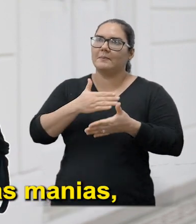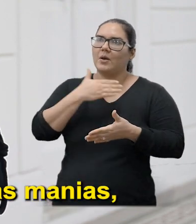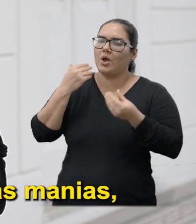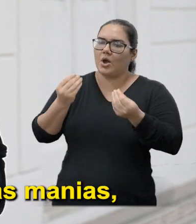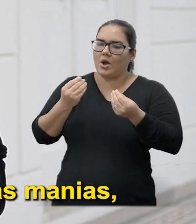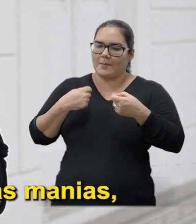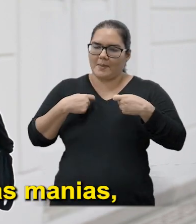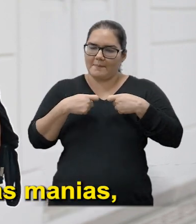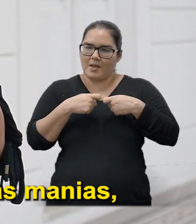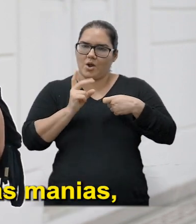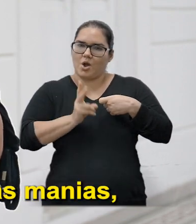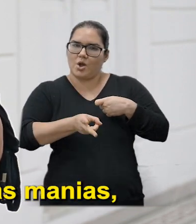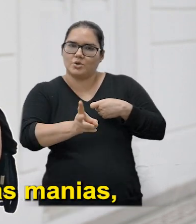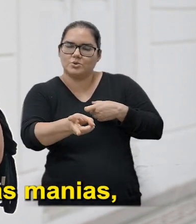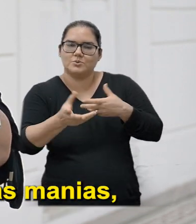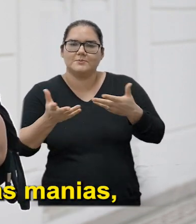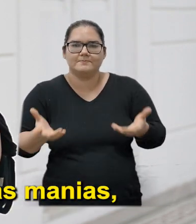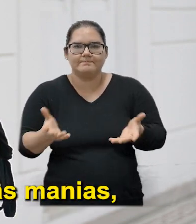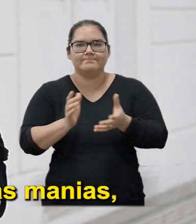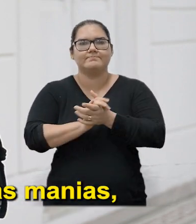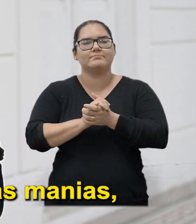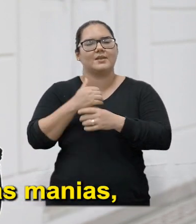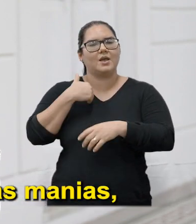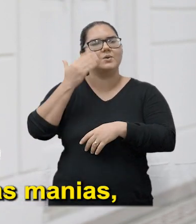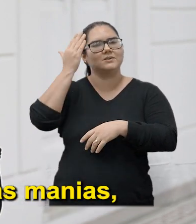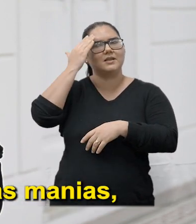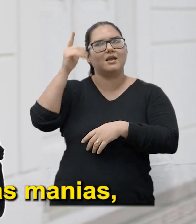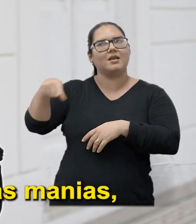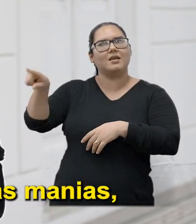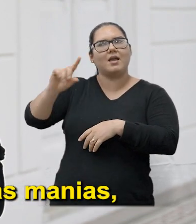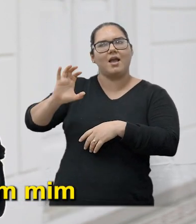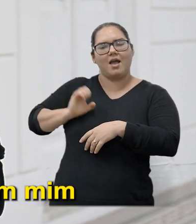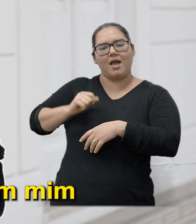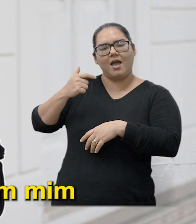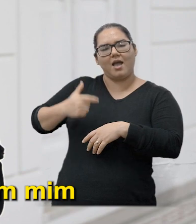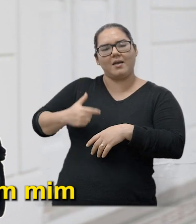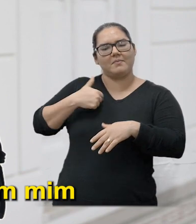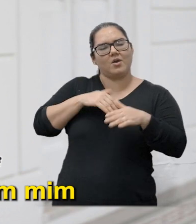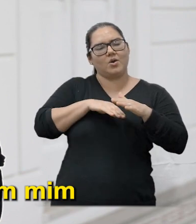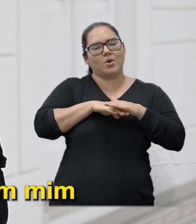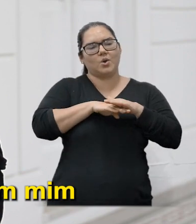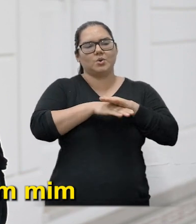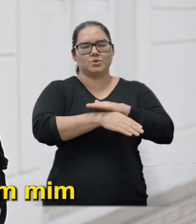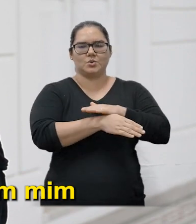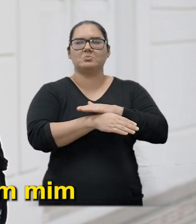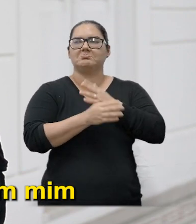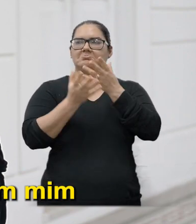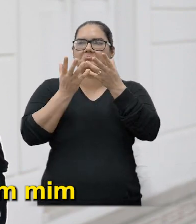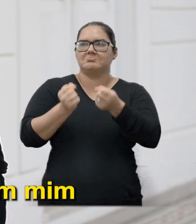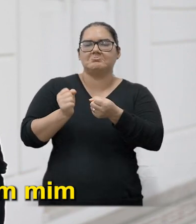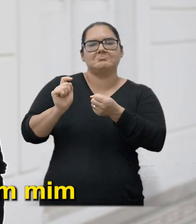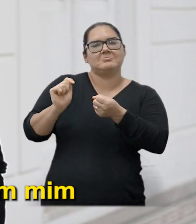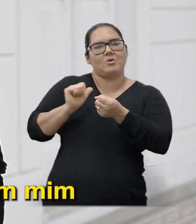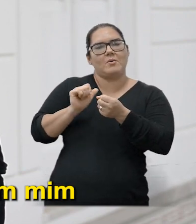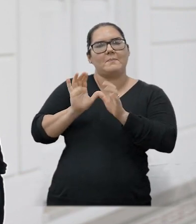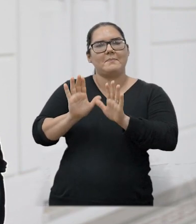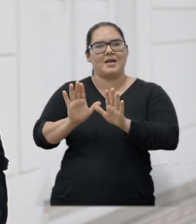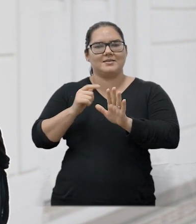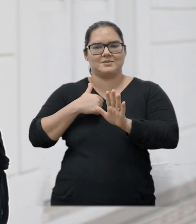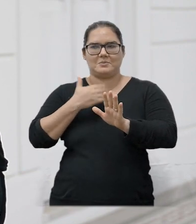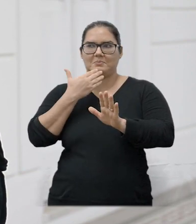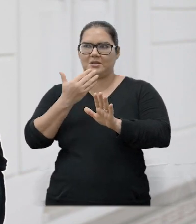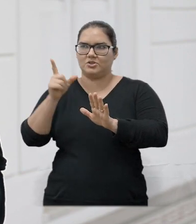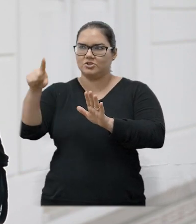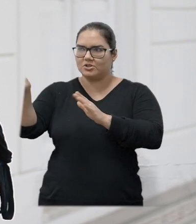Sei que Por amor Me deixariam Ficar com as minhas Manias Mas era demais Pedir a alguém Que calçasse em mim